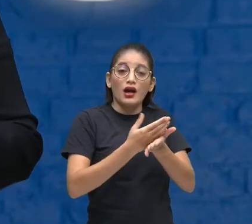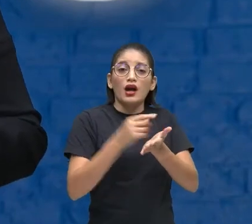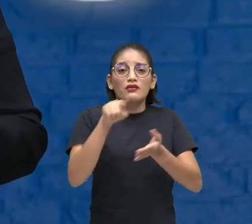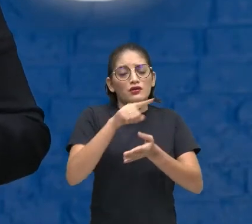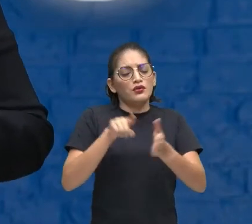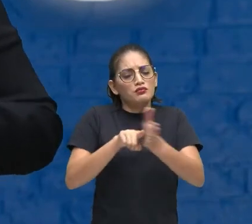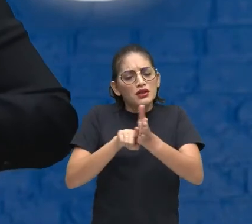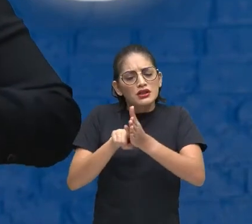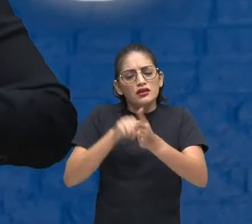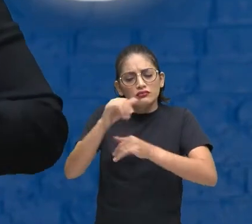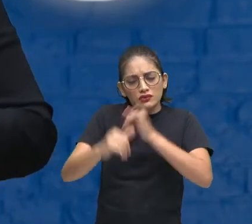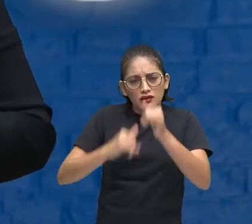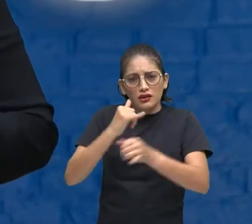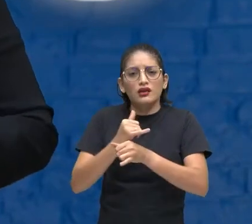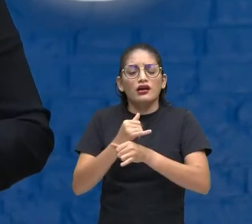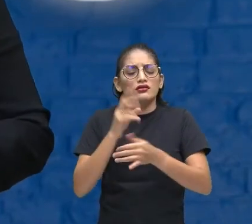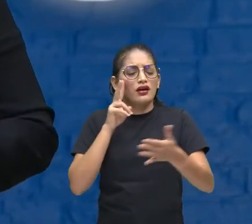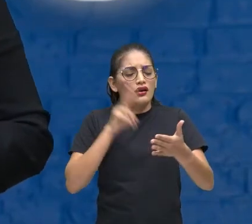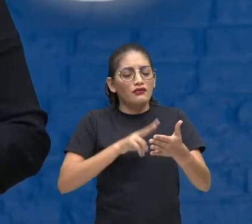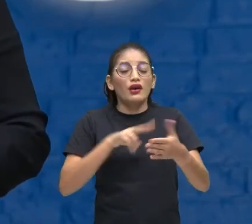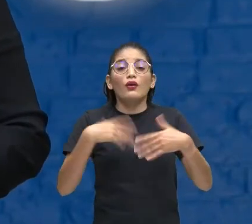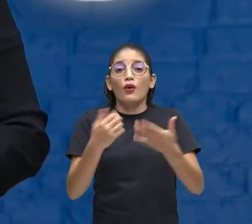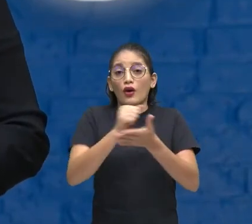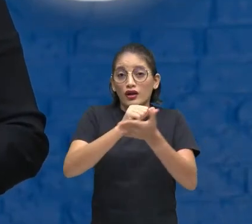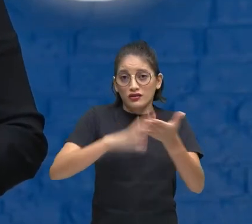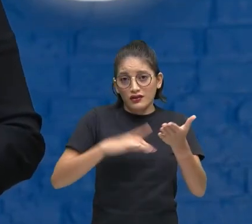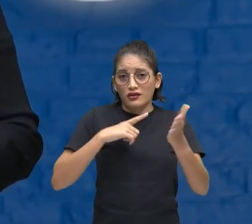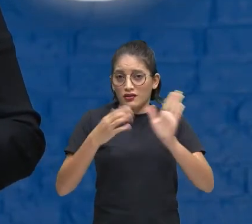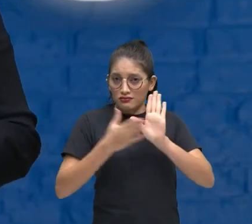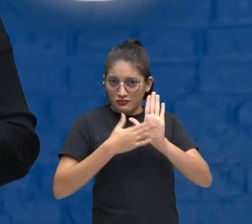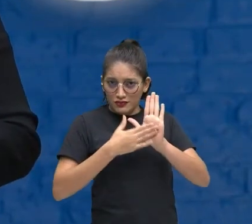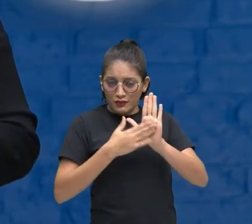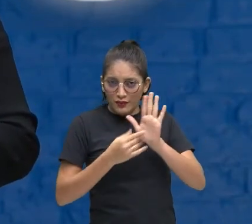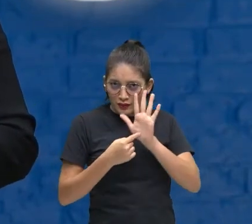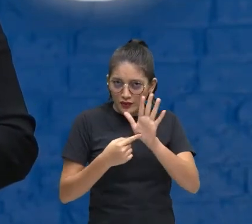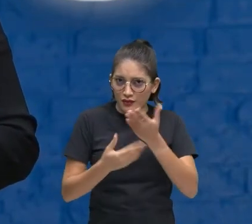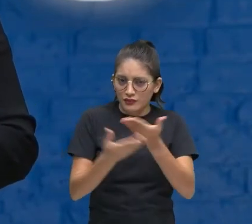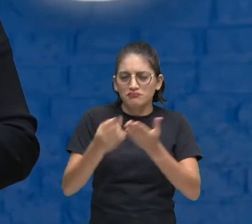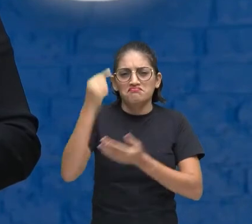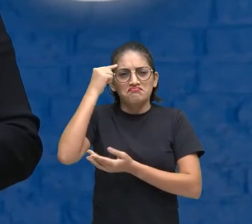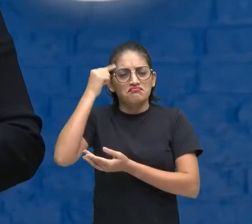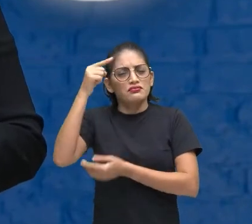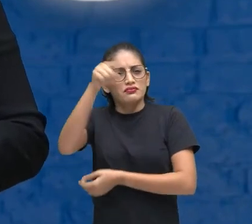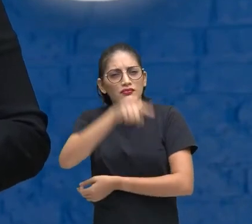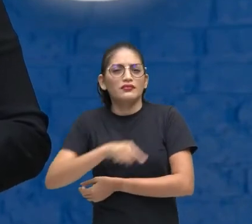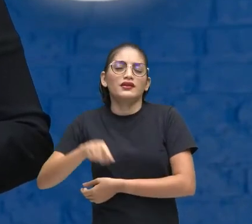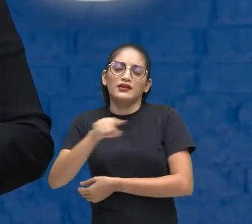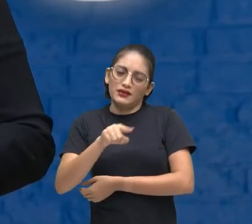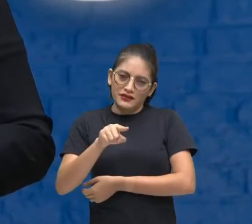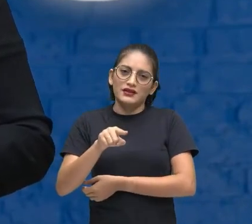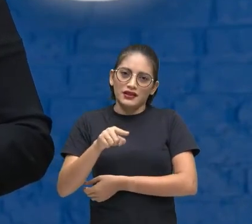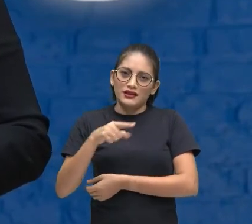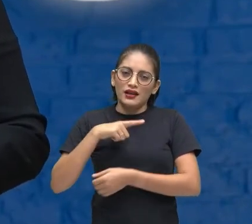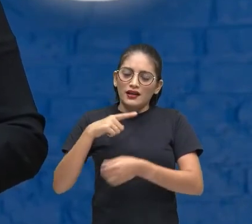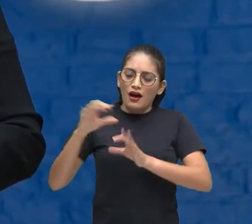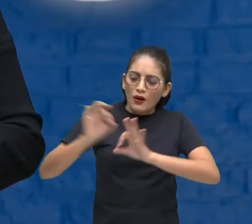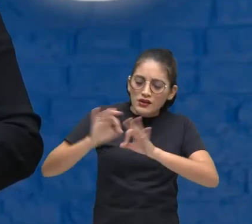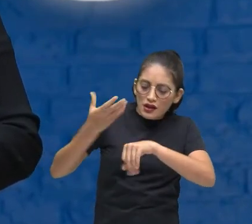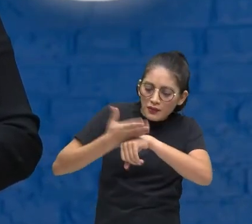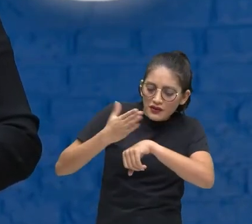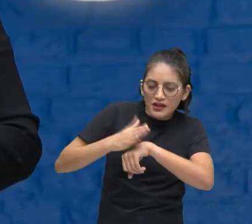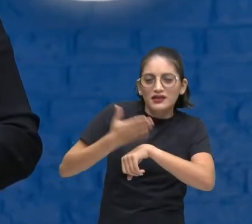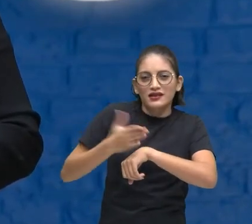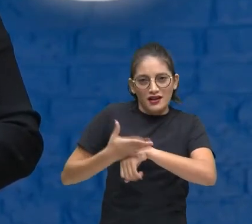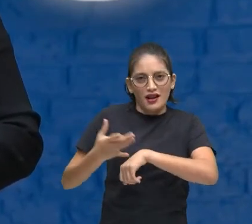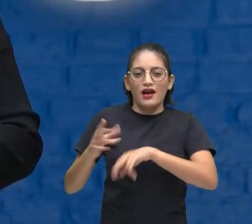aí Vê aí a atividade proposta Que foi aí pensada Para que vocês Exercitassem um pouquinho Essa